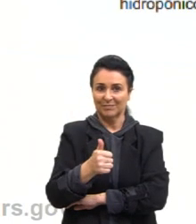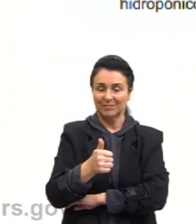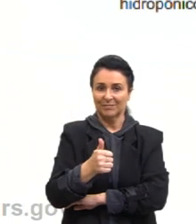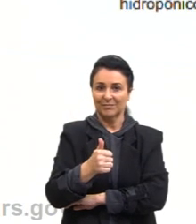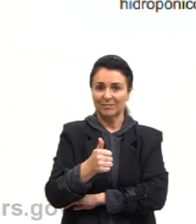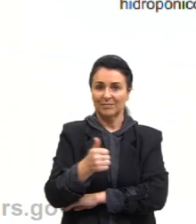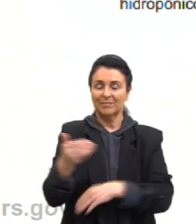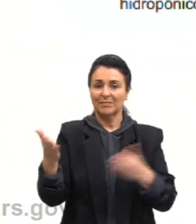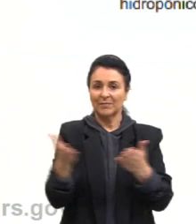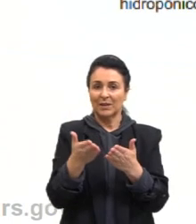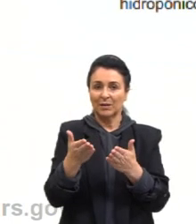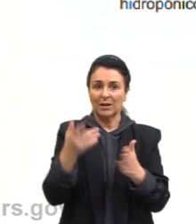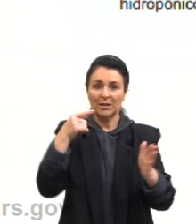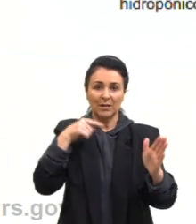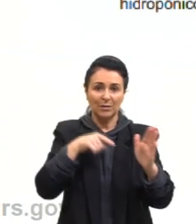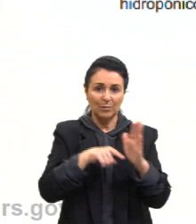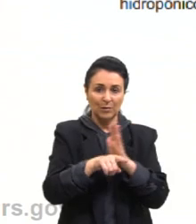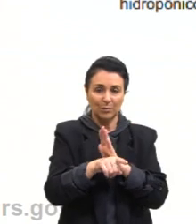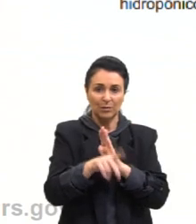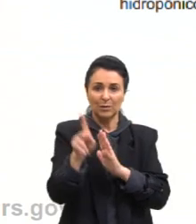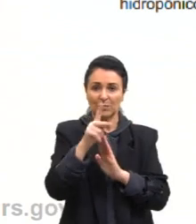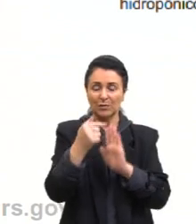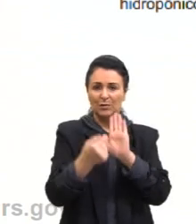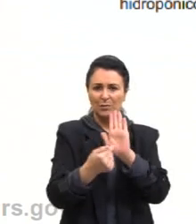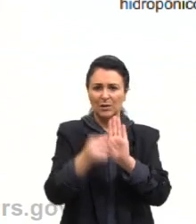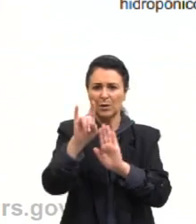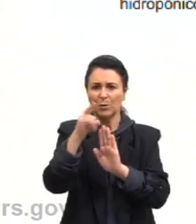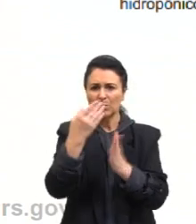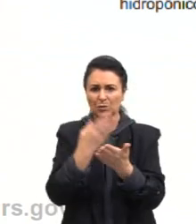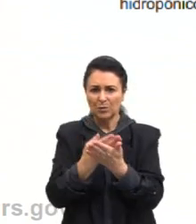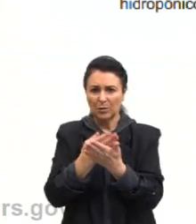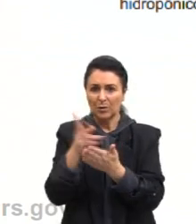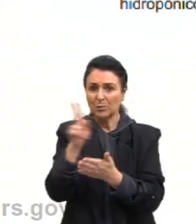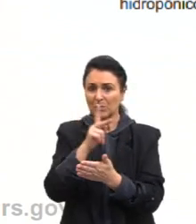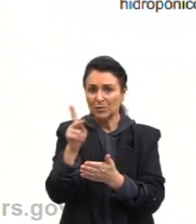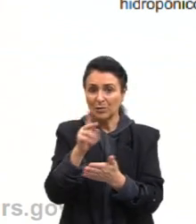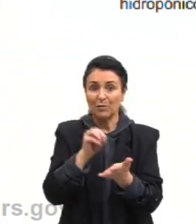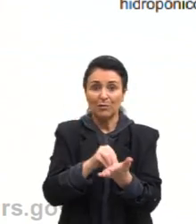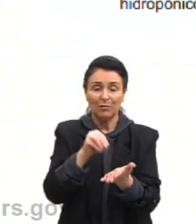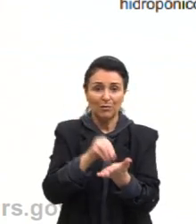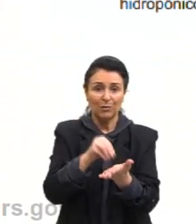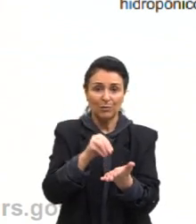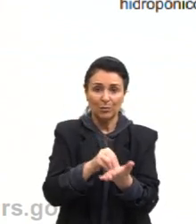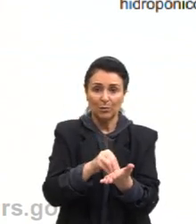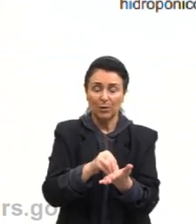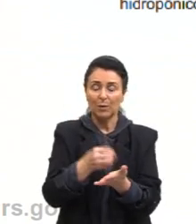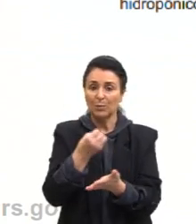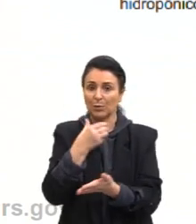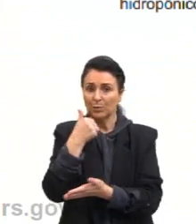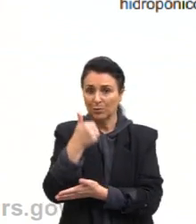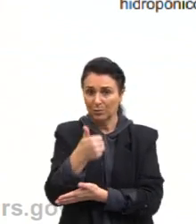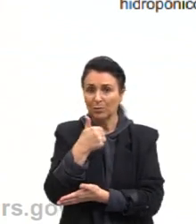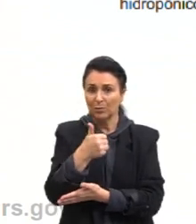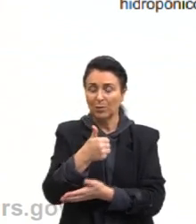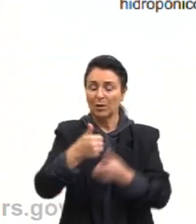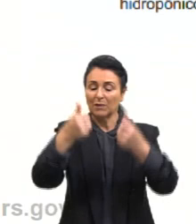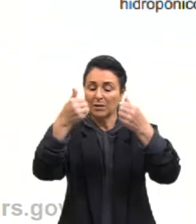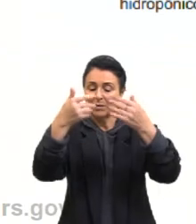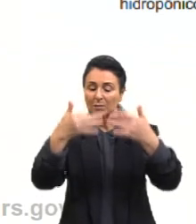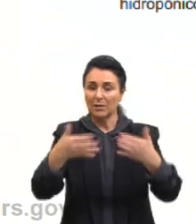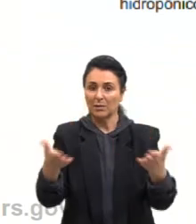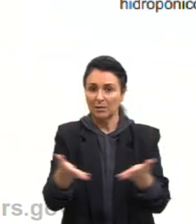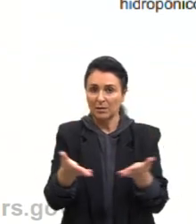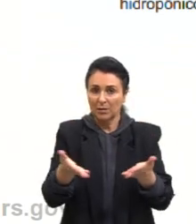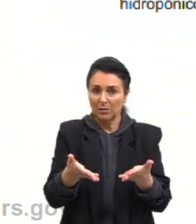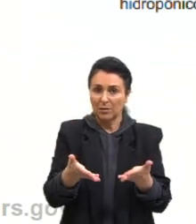E por fim, essa questão, eu trouxe na última aula e eu não consegui trabalhar, mas eu acho ela muito boa. Muito boa, por quê? Assim como a